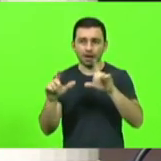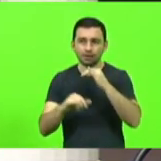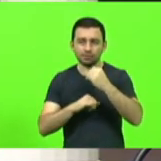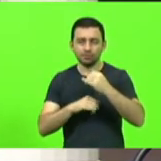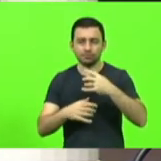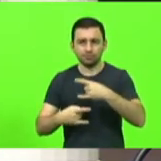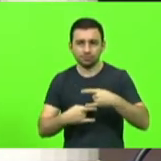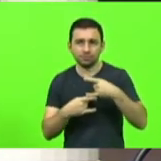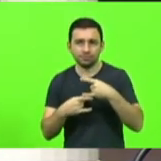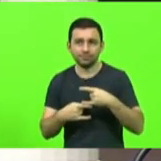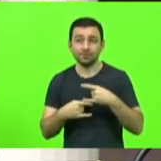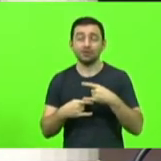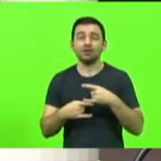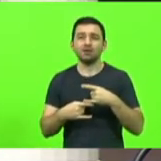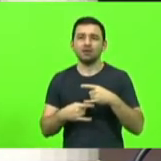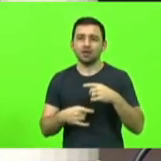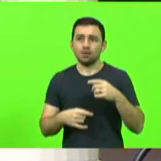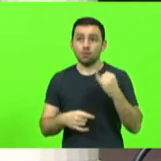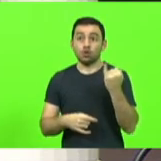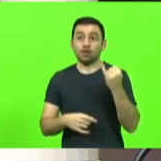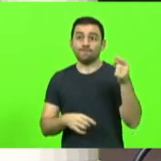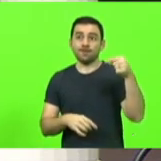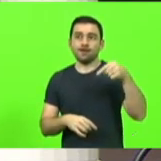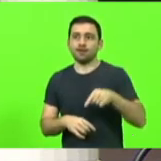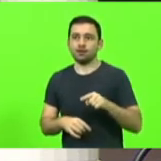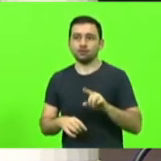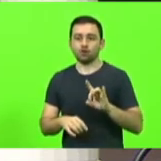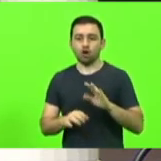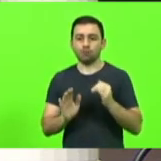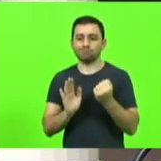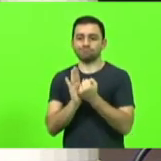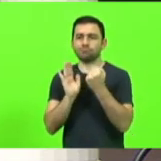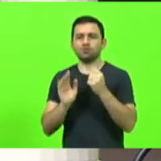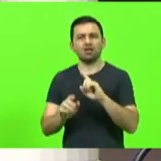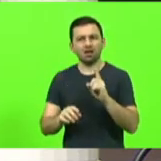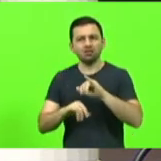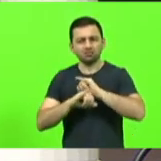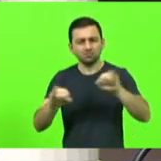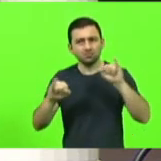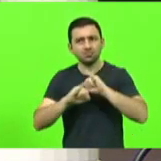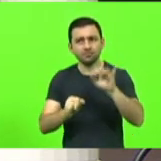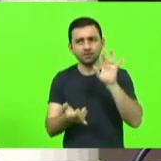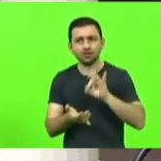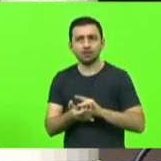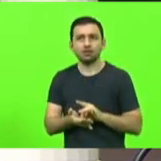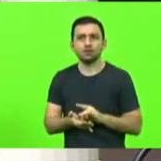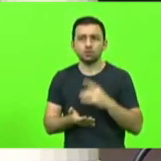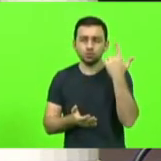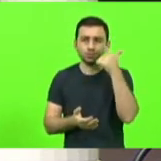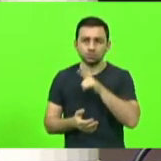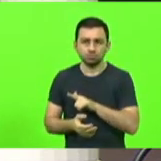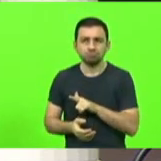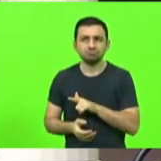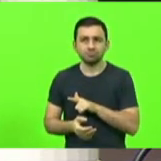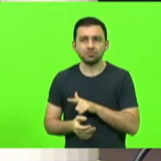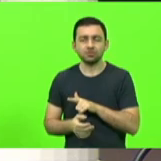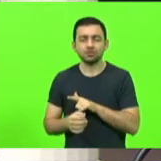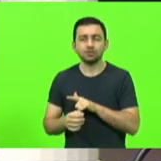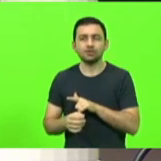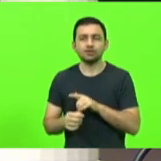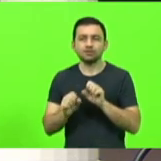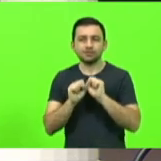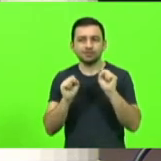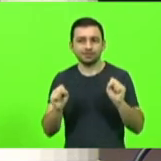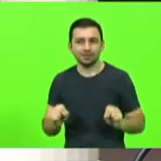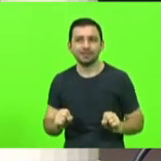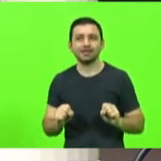importância de vir aqui não é só para ficar nos anais dessa casa mas para fazer a divulgação através do sistema de comunicação dessa